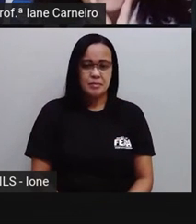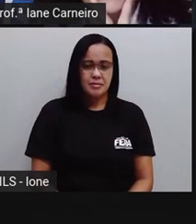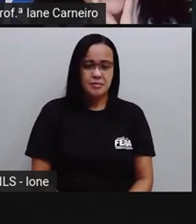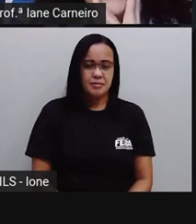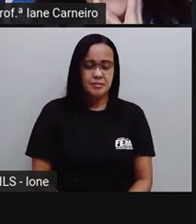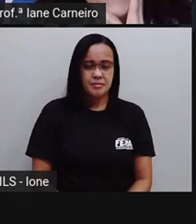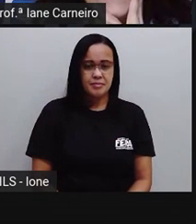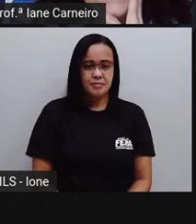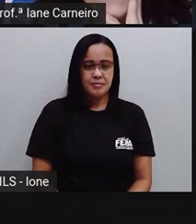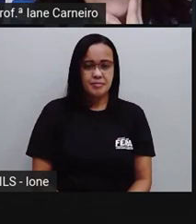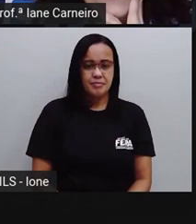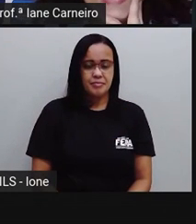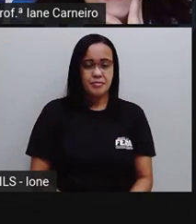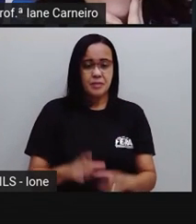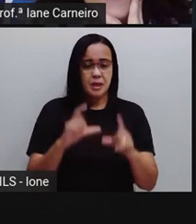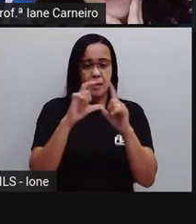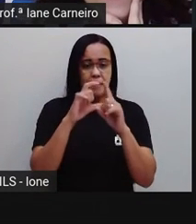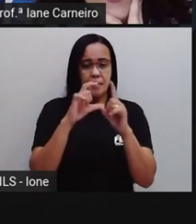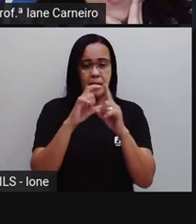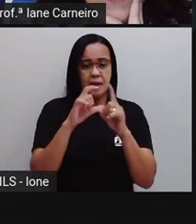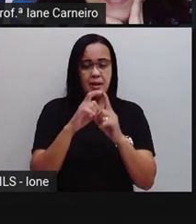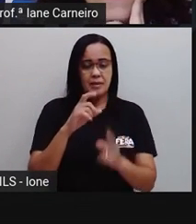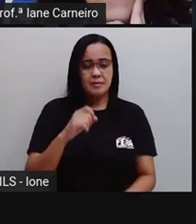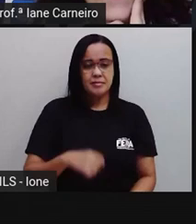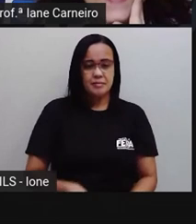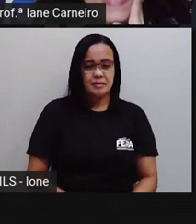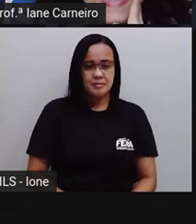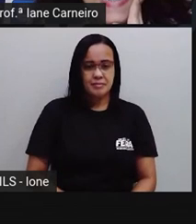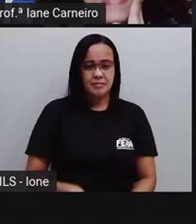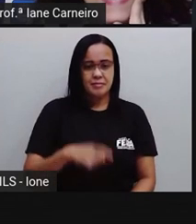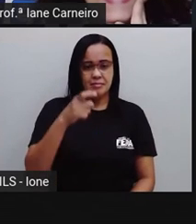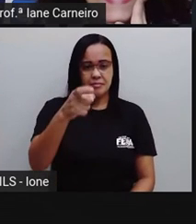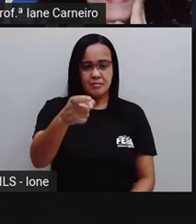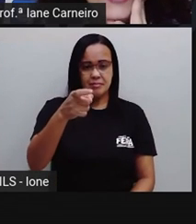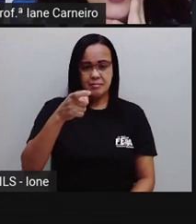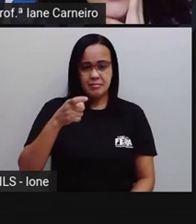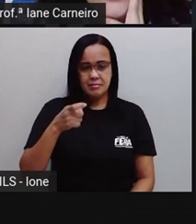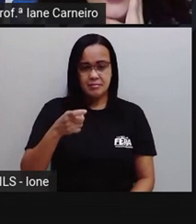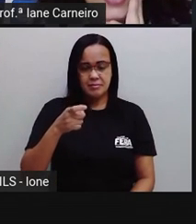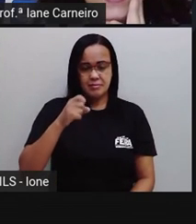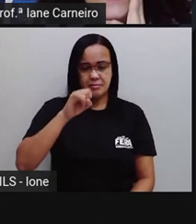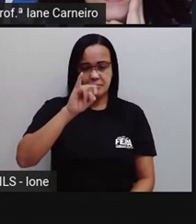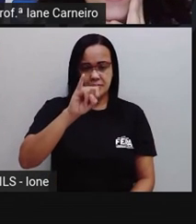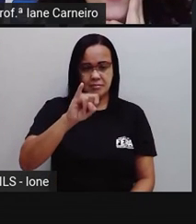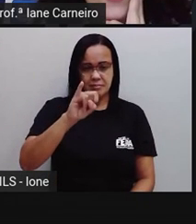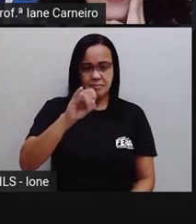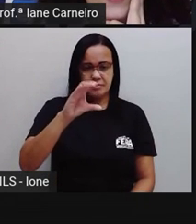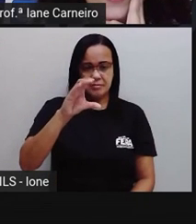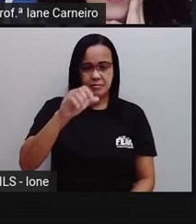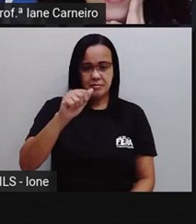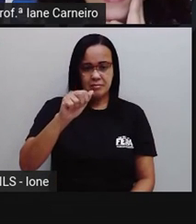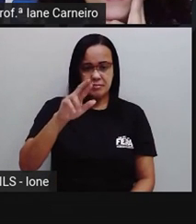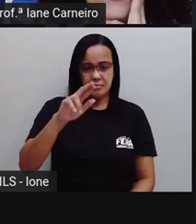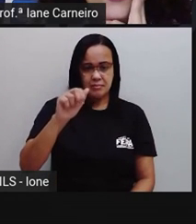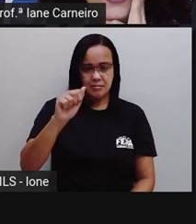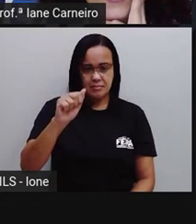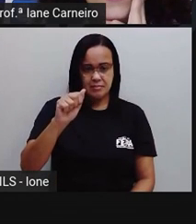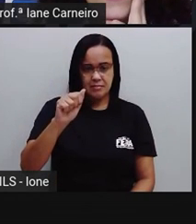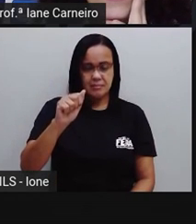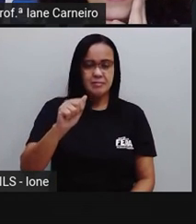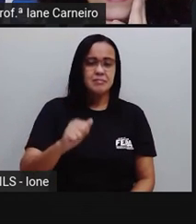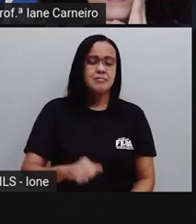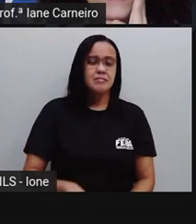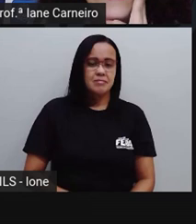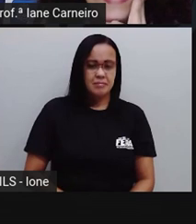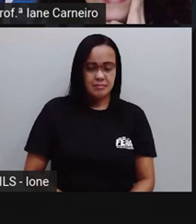Aqui agora, o que tá escrito essa letra? Vocês lembram qual é? É a letra X, né, ó. Letra X.